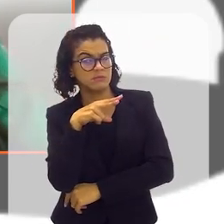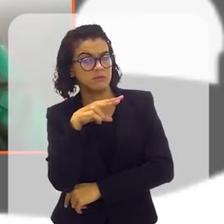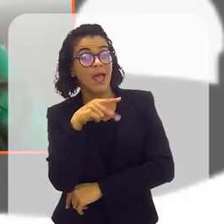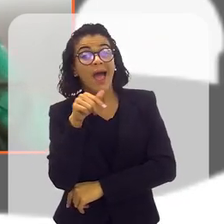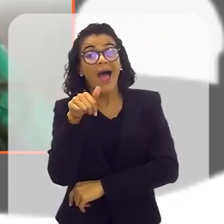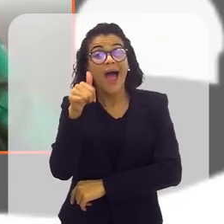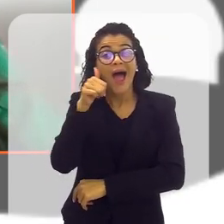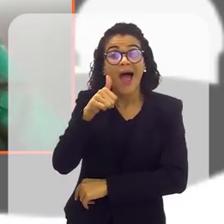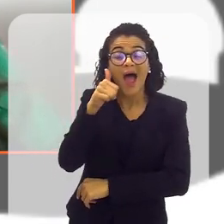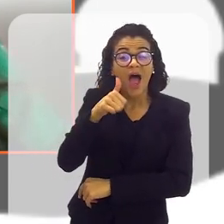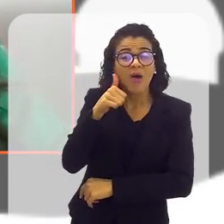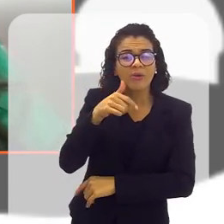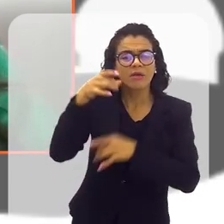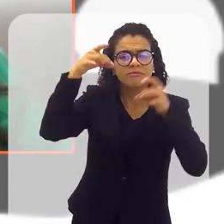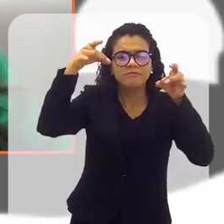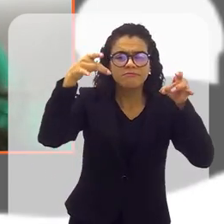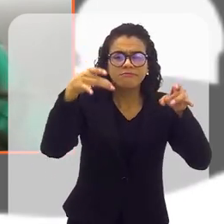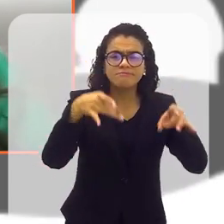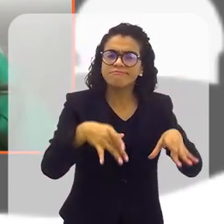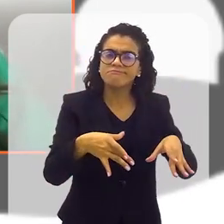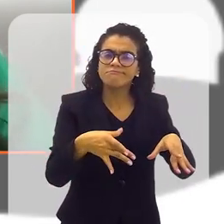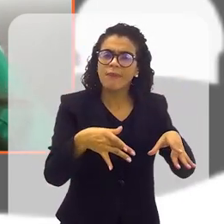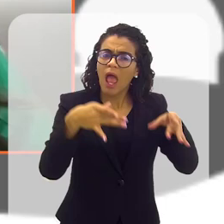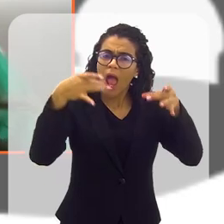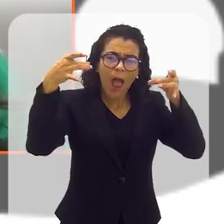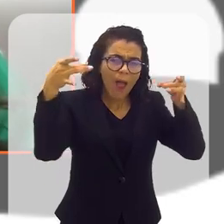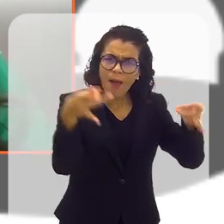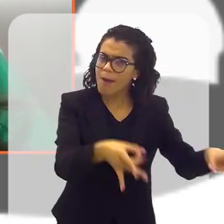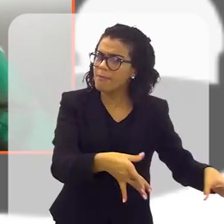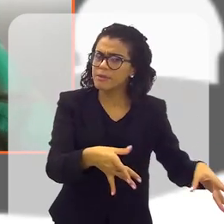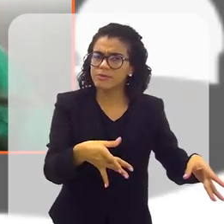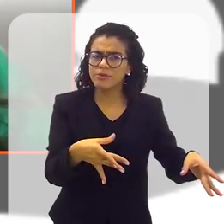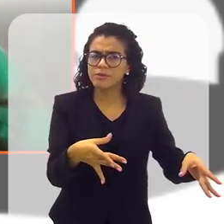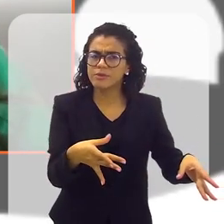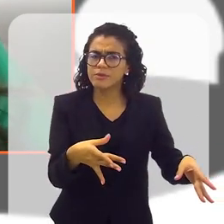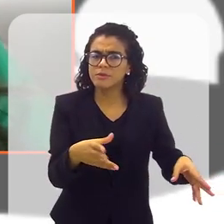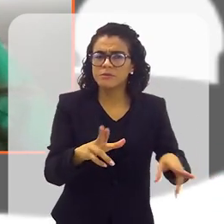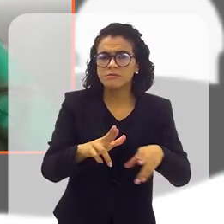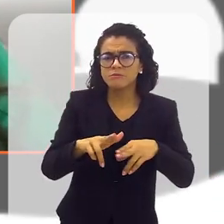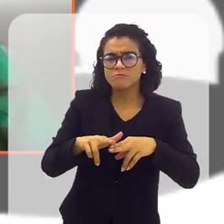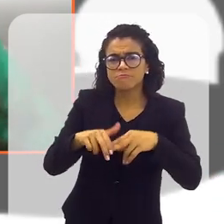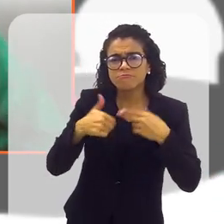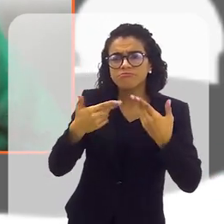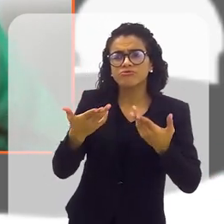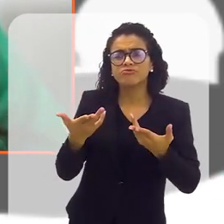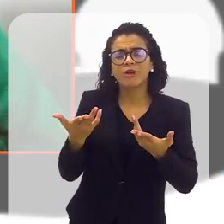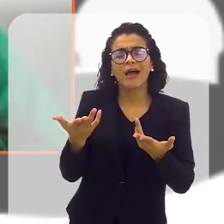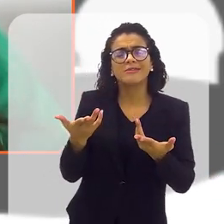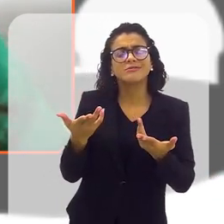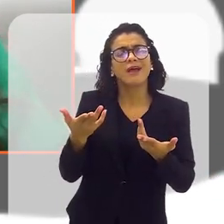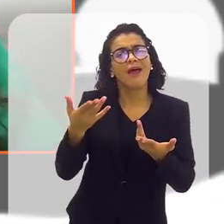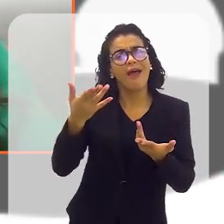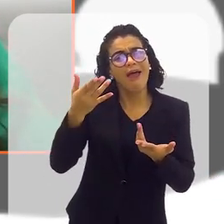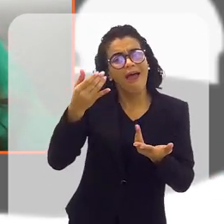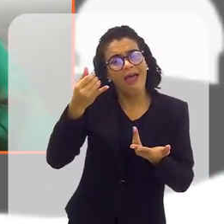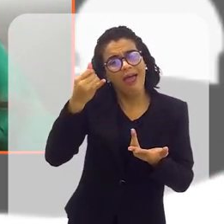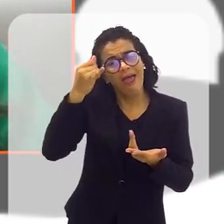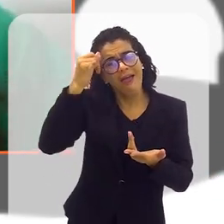ela acaba deixando, se deixando, se abandonando para não